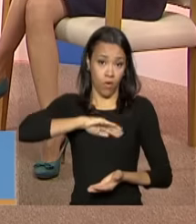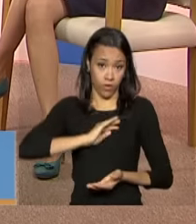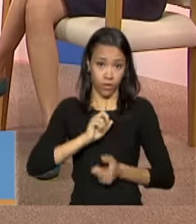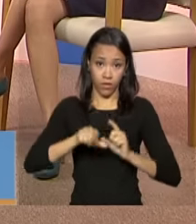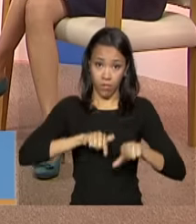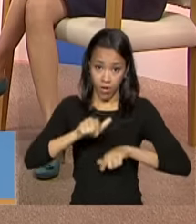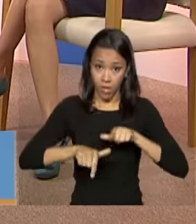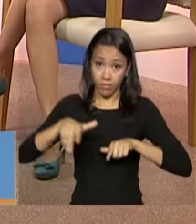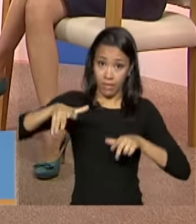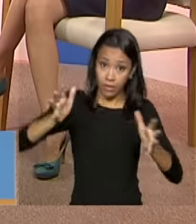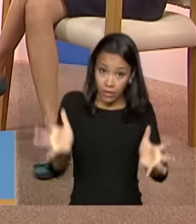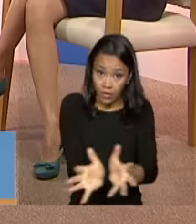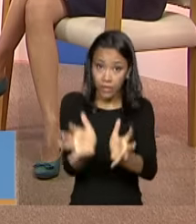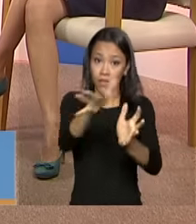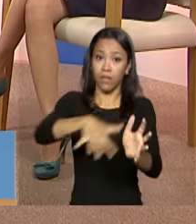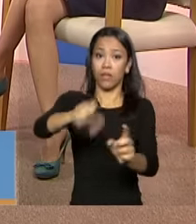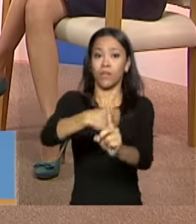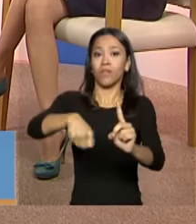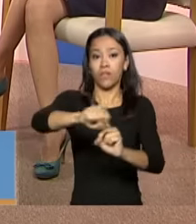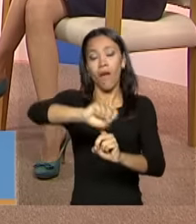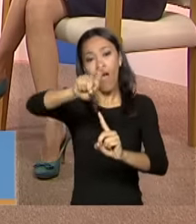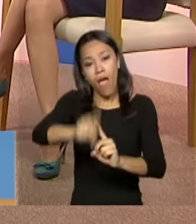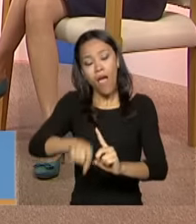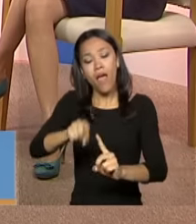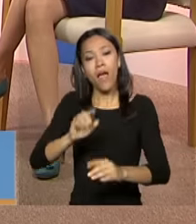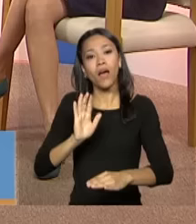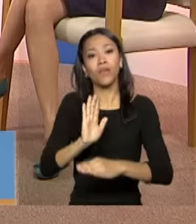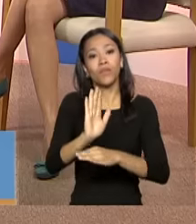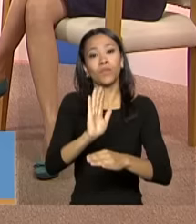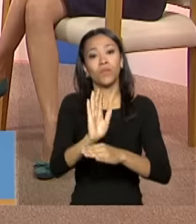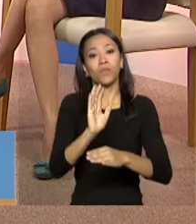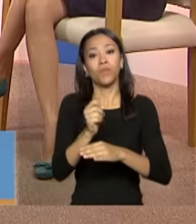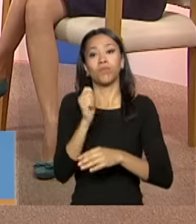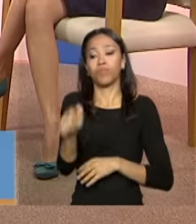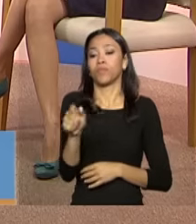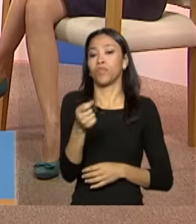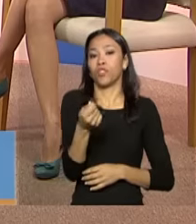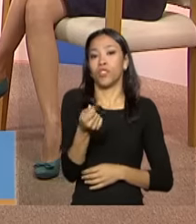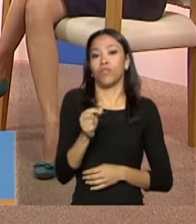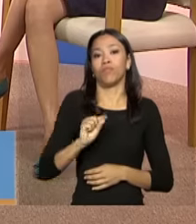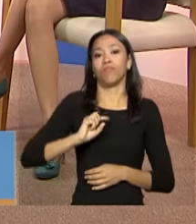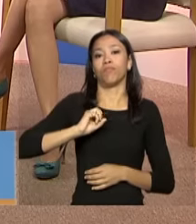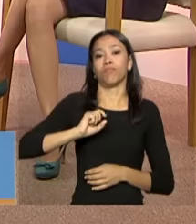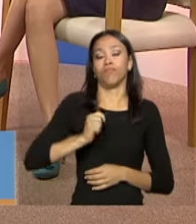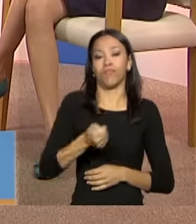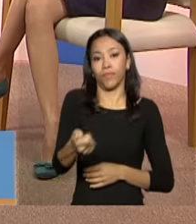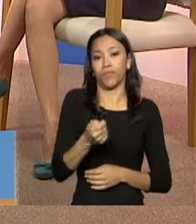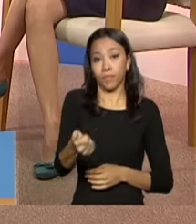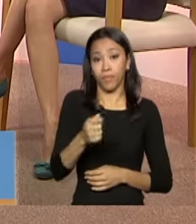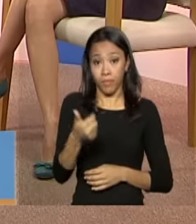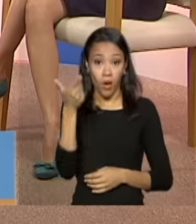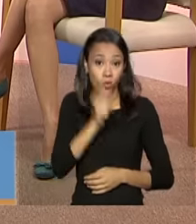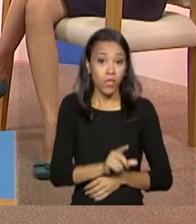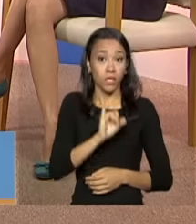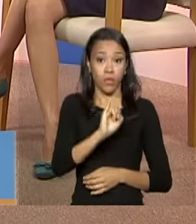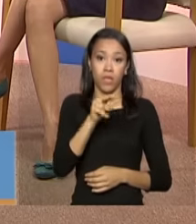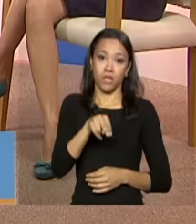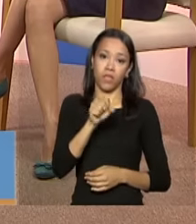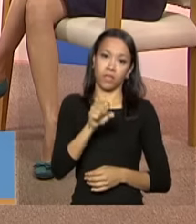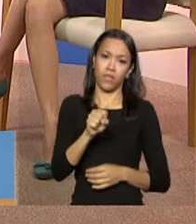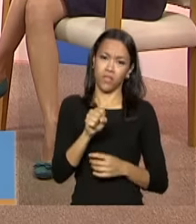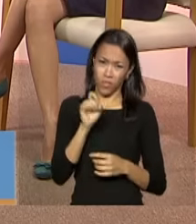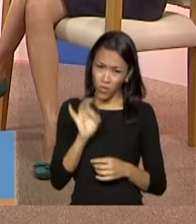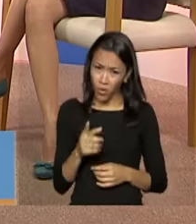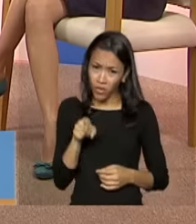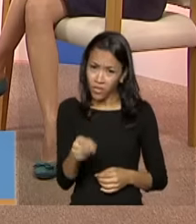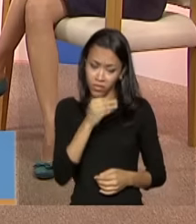está contribuindo para ser cuidado na velhice, com pelo menos a garantia de uma renda na Previdência. Mas isso não é tudo. Porque